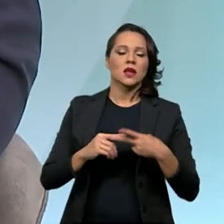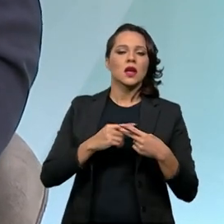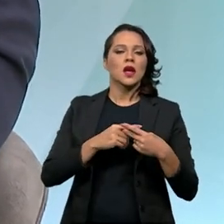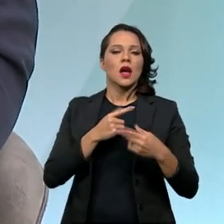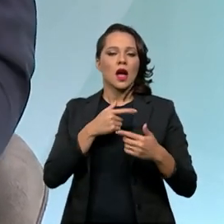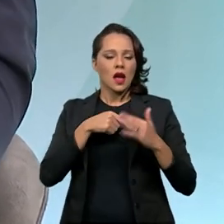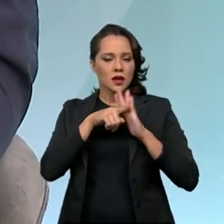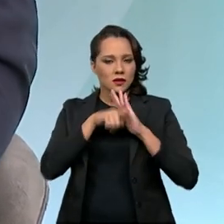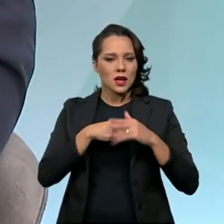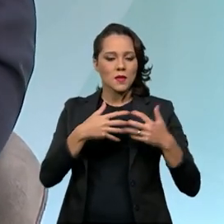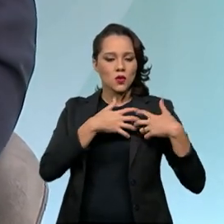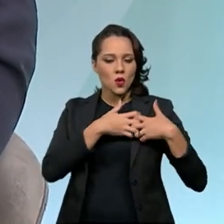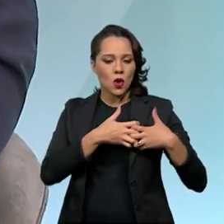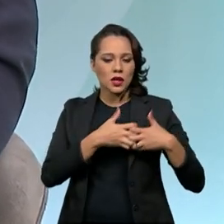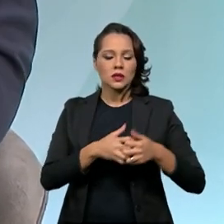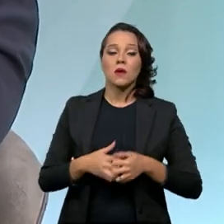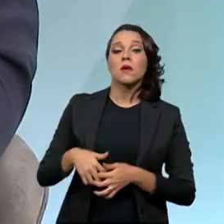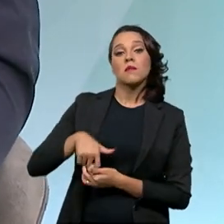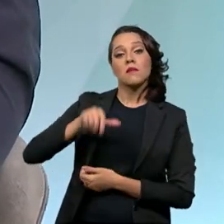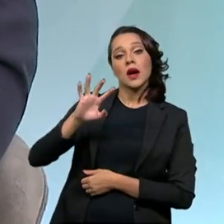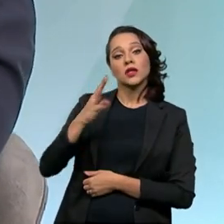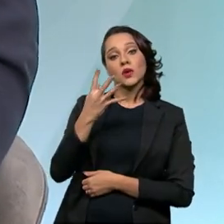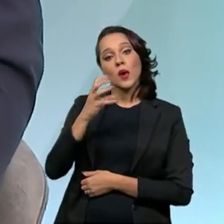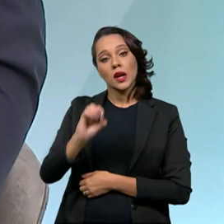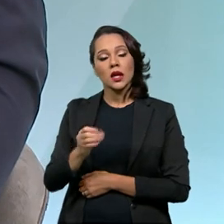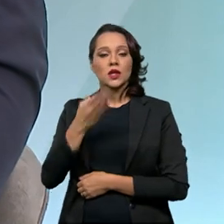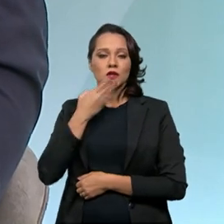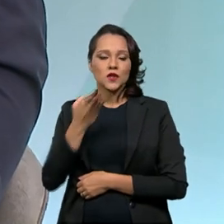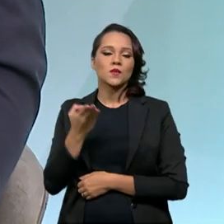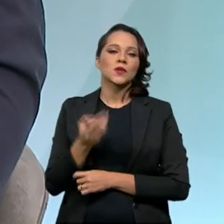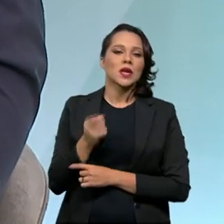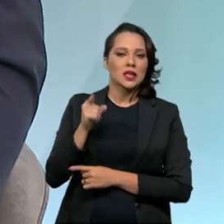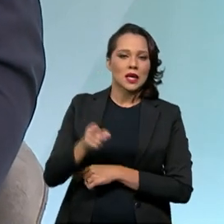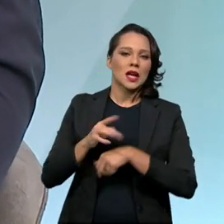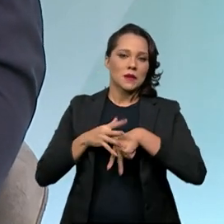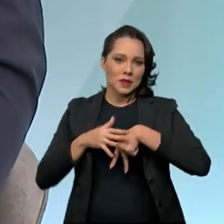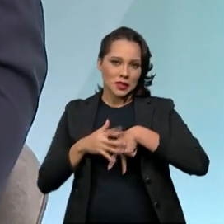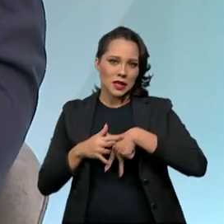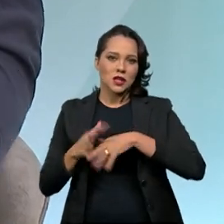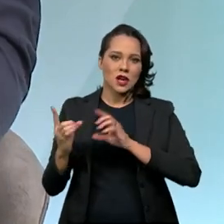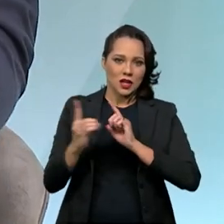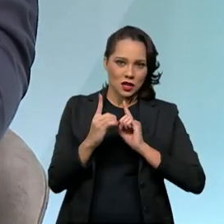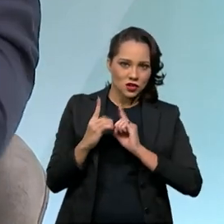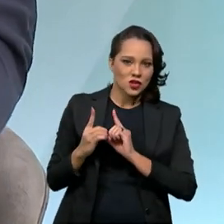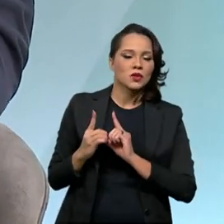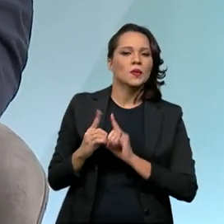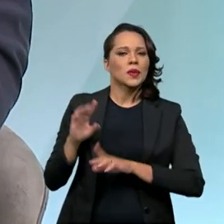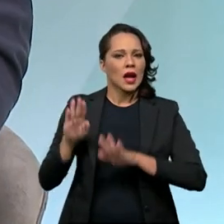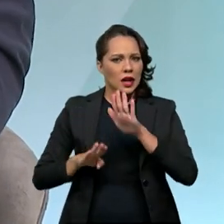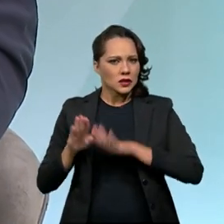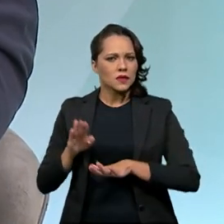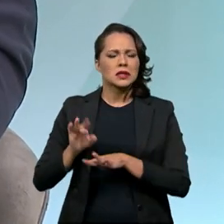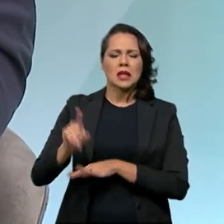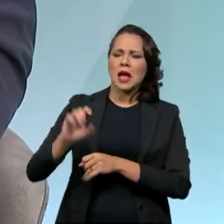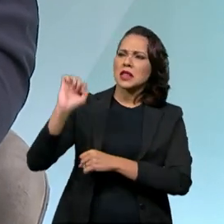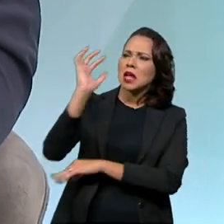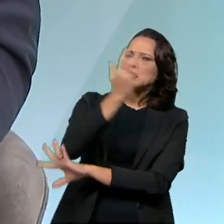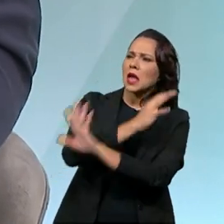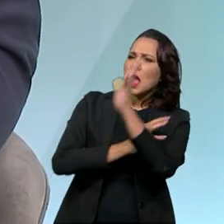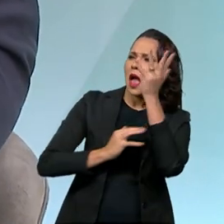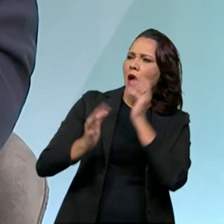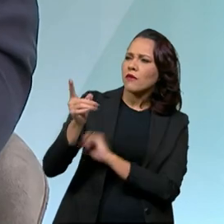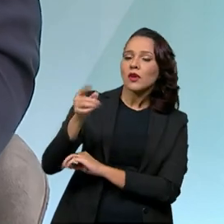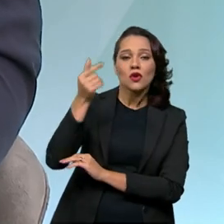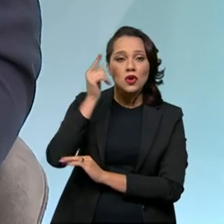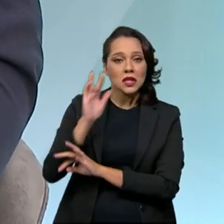teleletrocardiograma, cardiologia, mais de 40 formas daquele paciente que está sendo atendido, muitas vezes, no meio da selva amazônica,